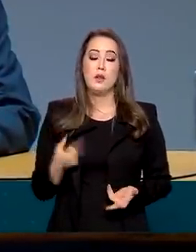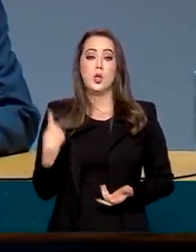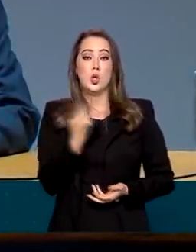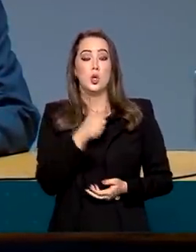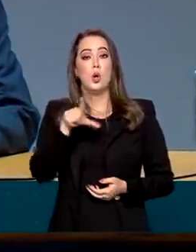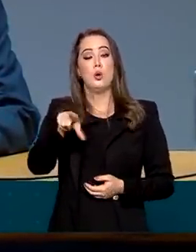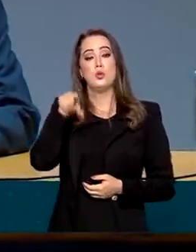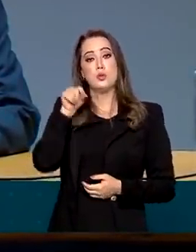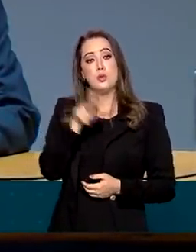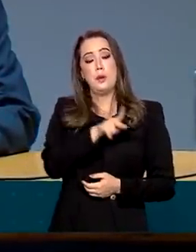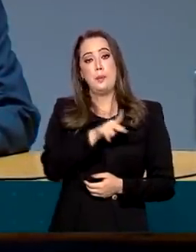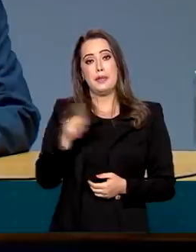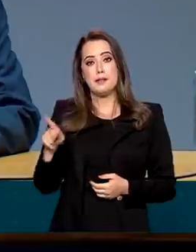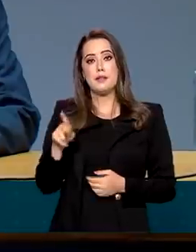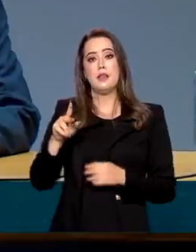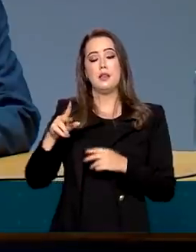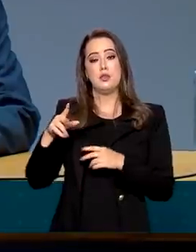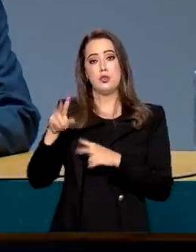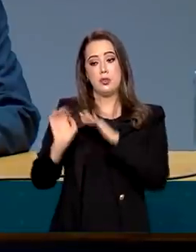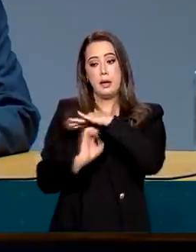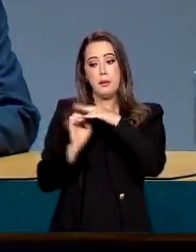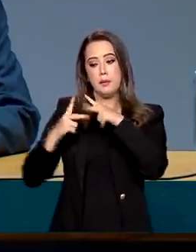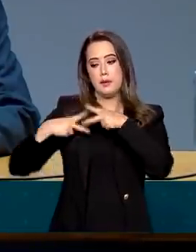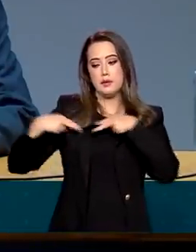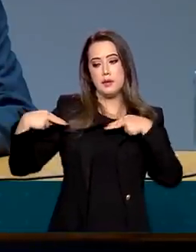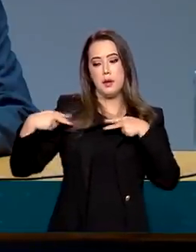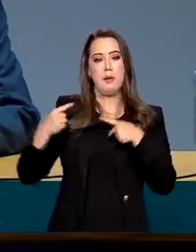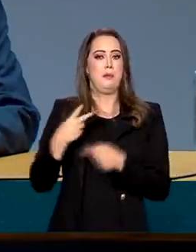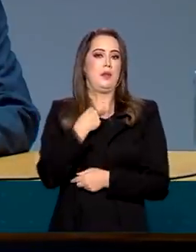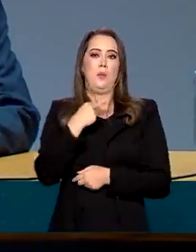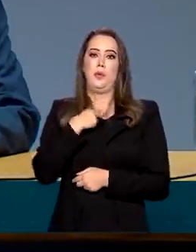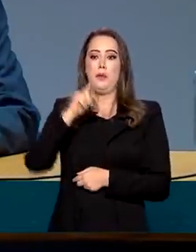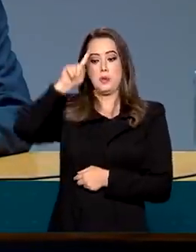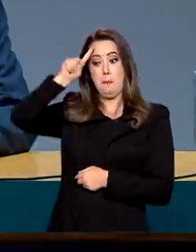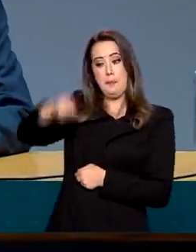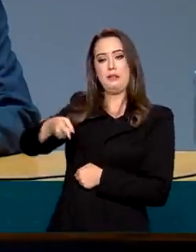indicamos o problema da Petrobras, mas não temos a sentença sobre ela.